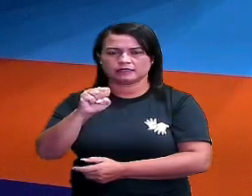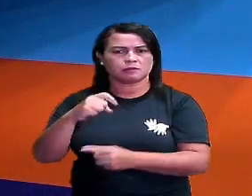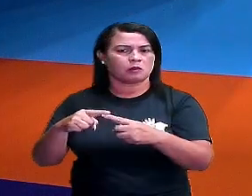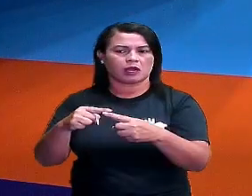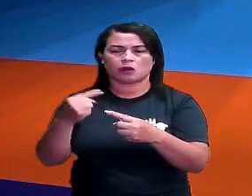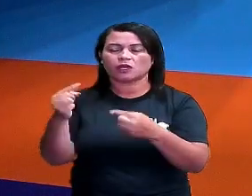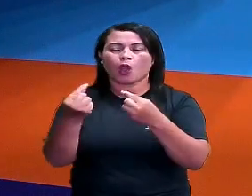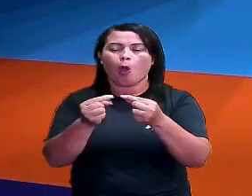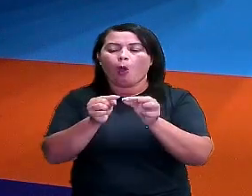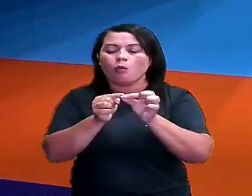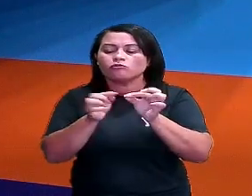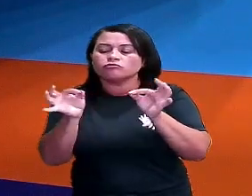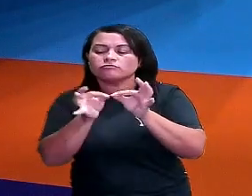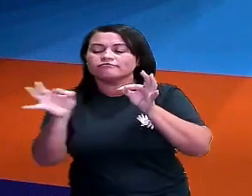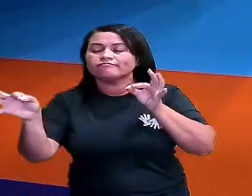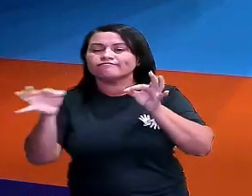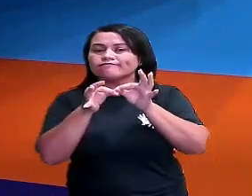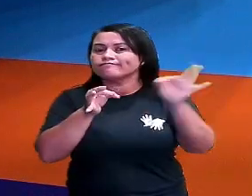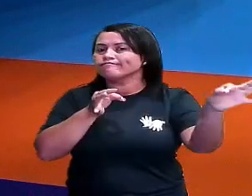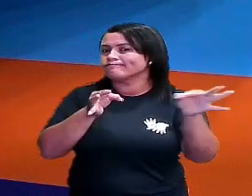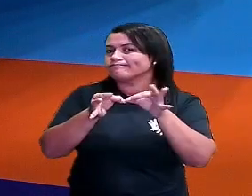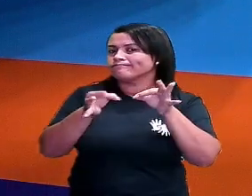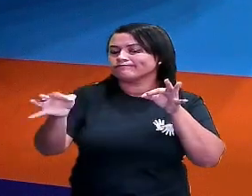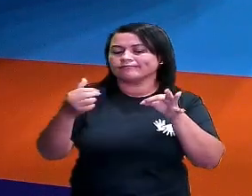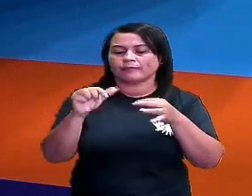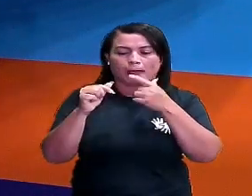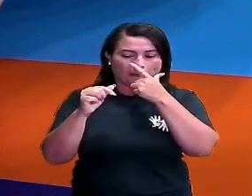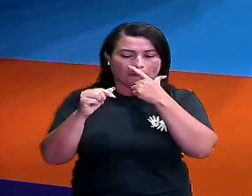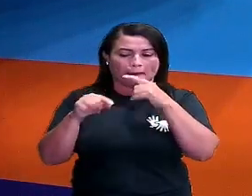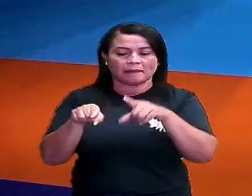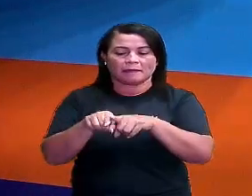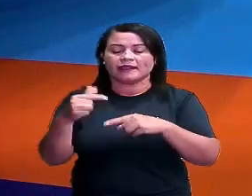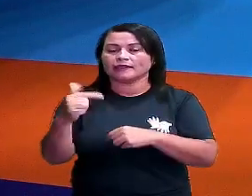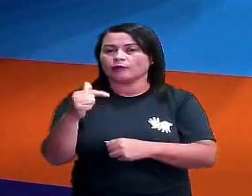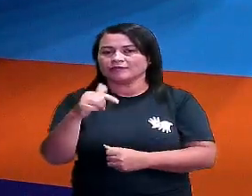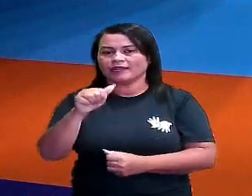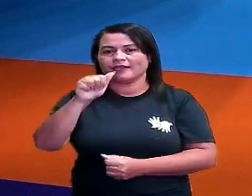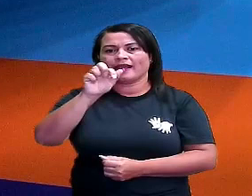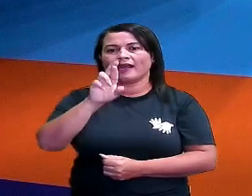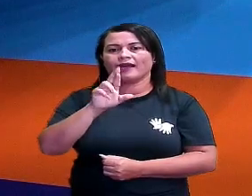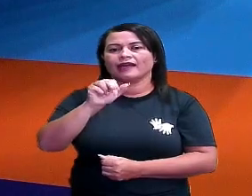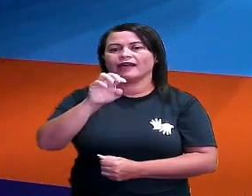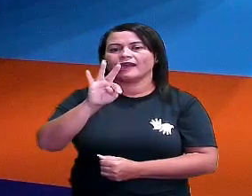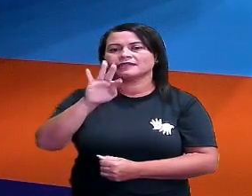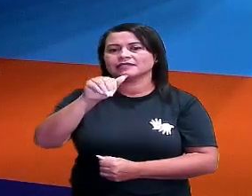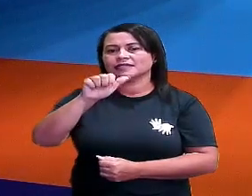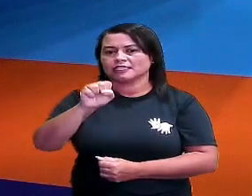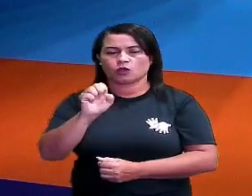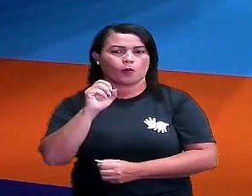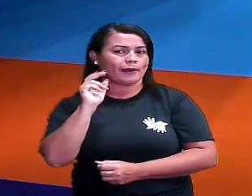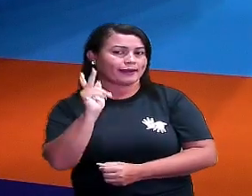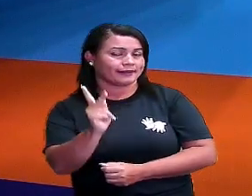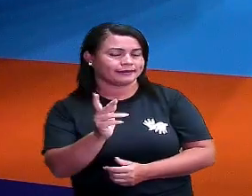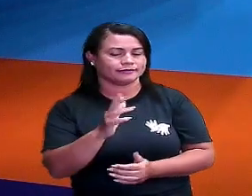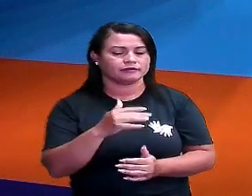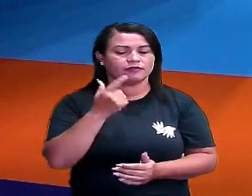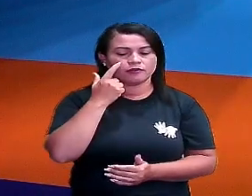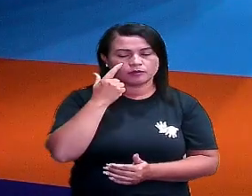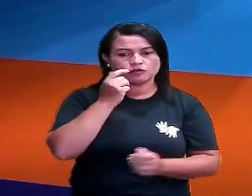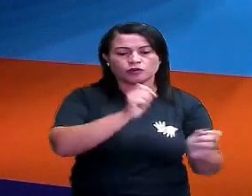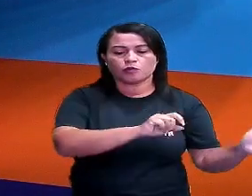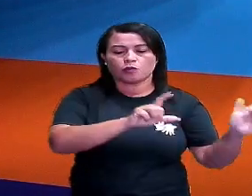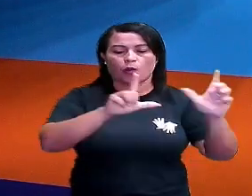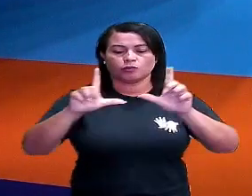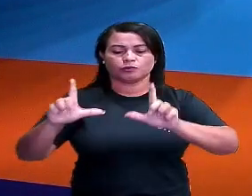né? Entre dois segmentos de reta, ele não tem. E não tem arestas, ok? Então, vamos